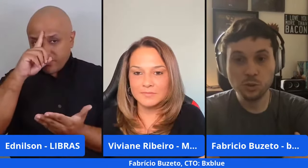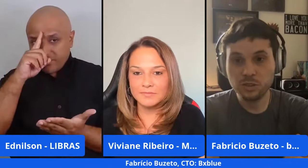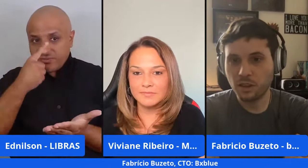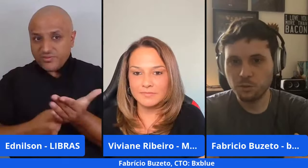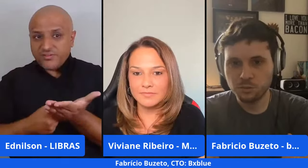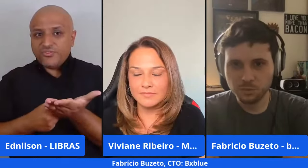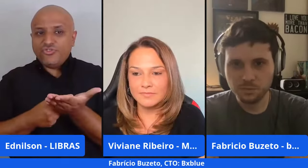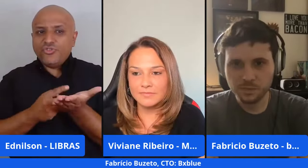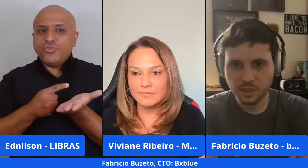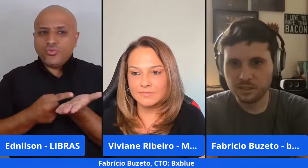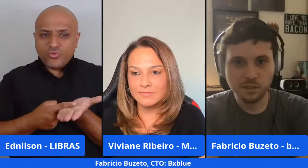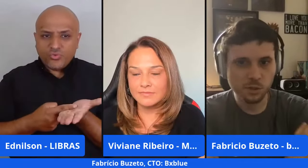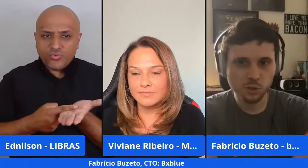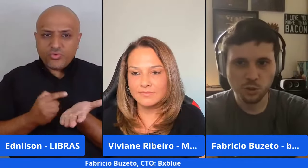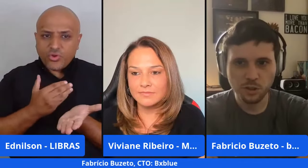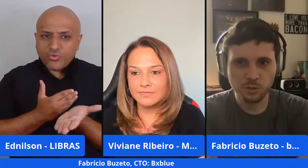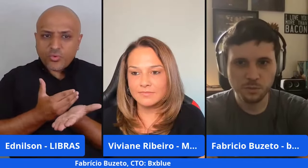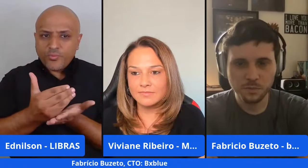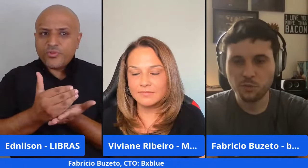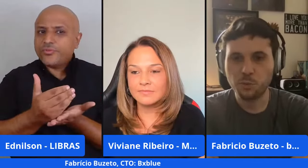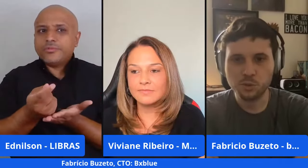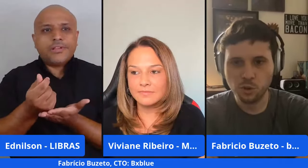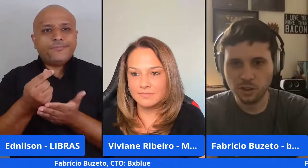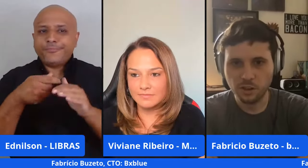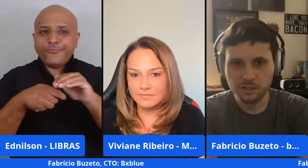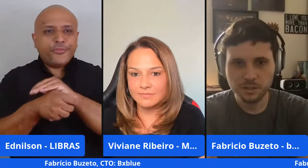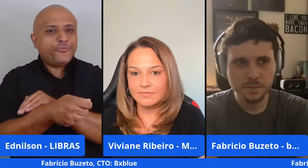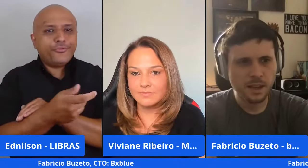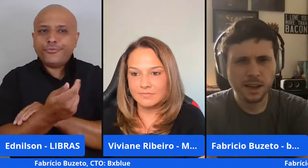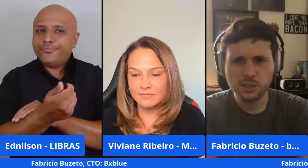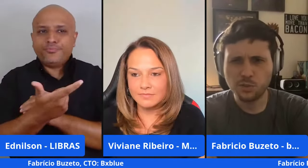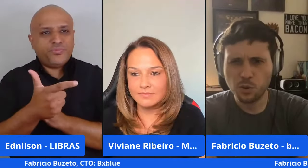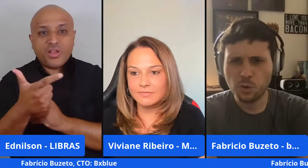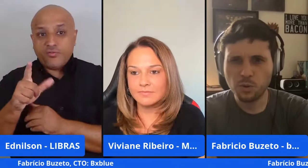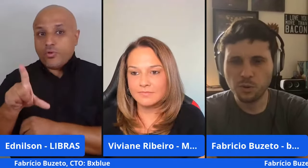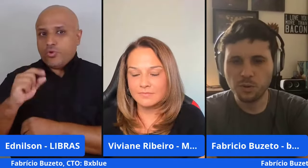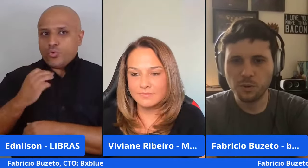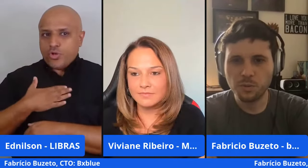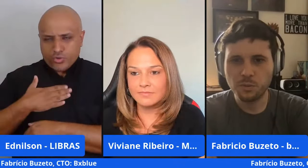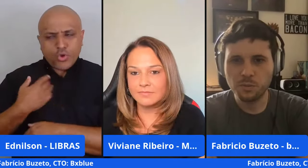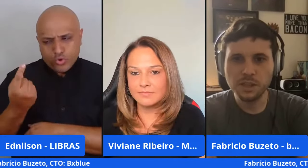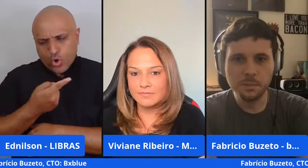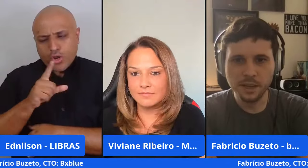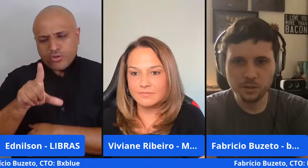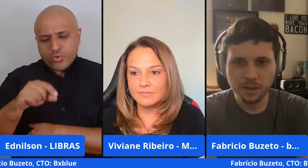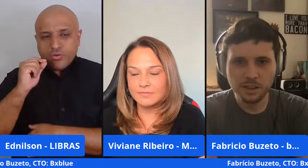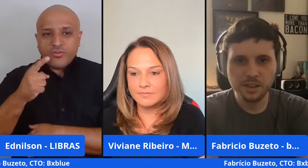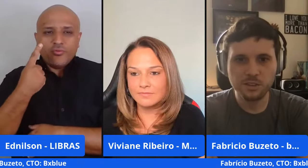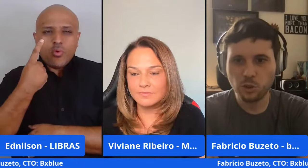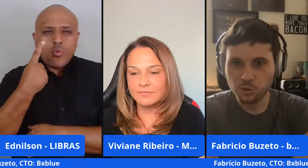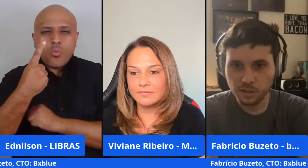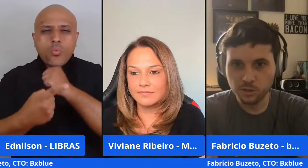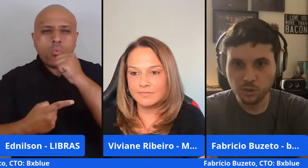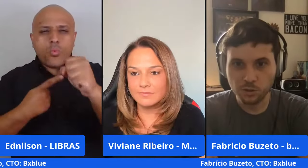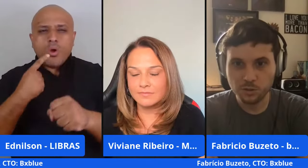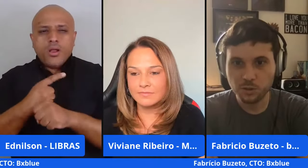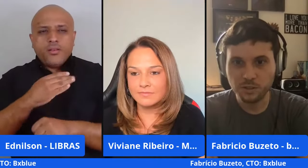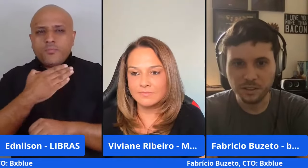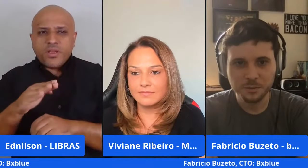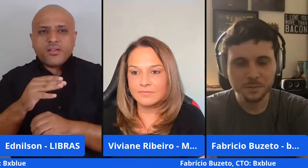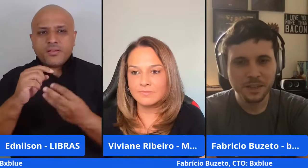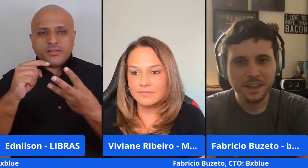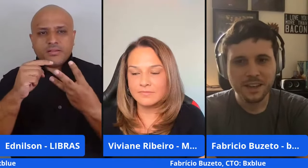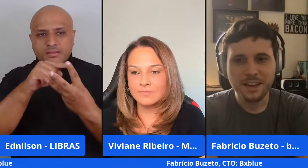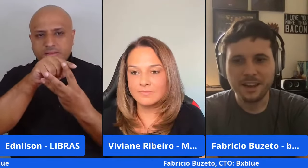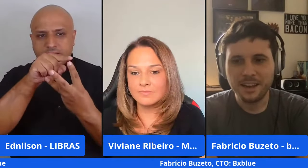começou sem investidor nenhum e foi uma escolha nossa a gente ficou um ano e meio só os três sócios